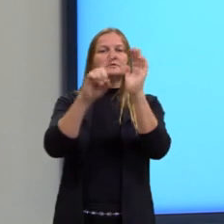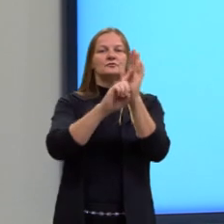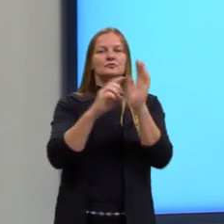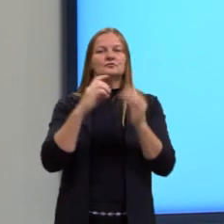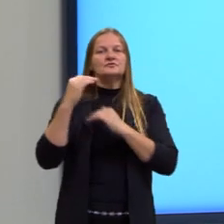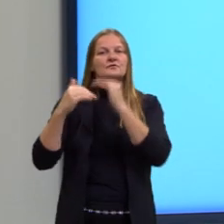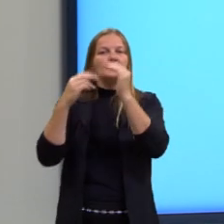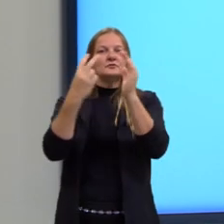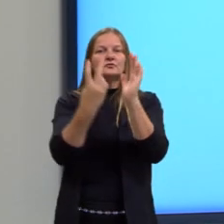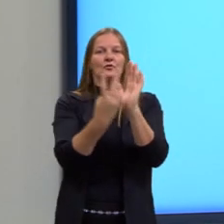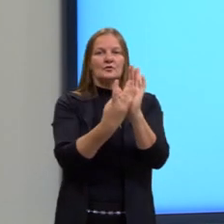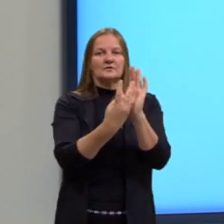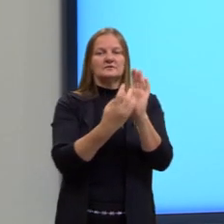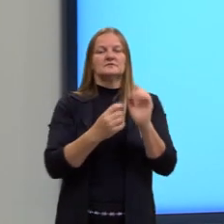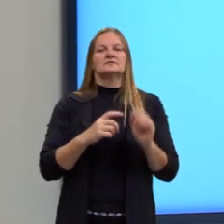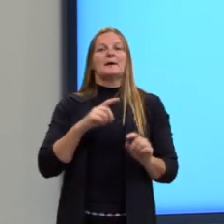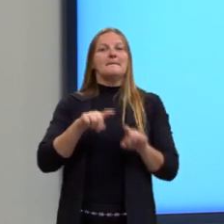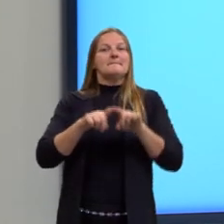desenvolvimento dois,